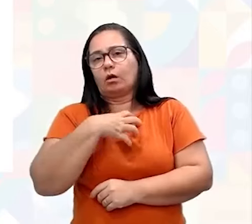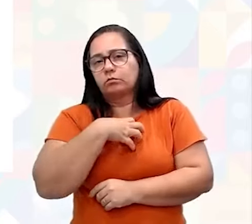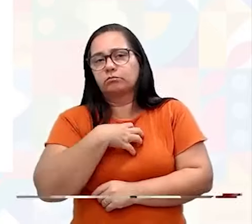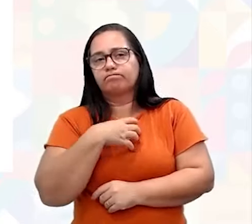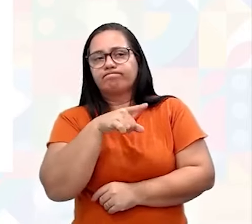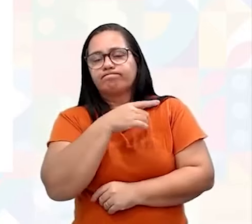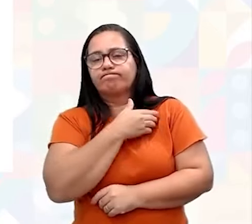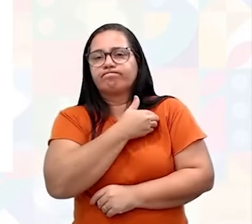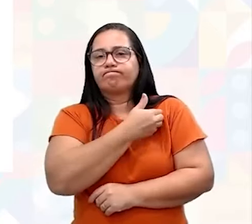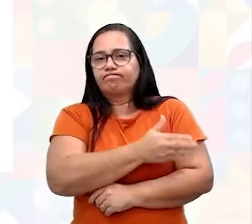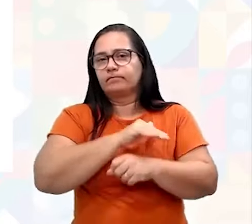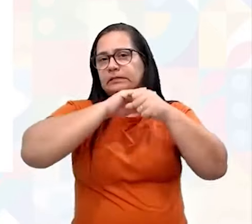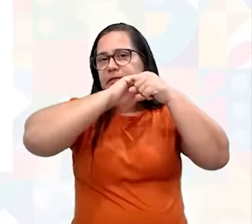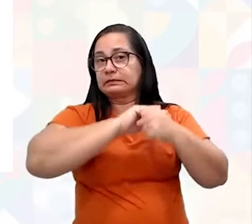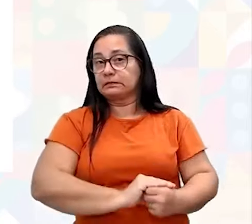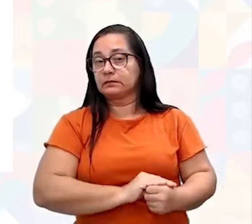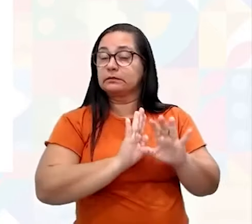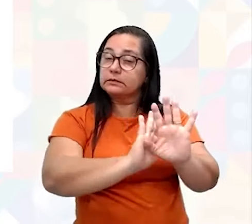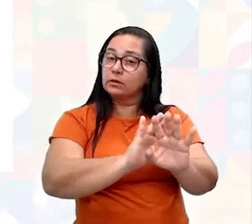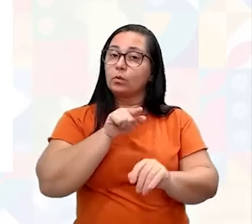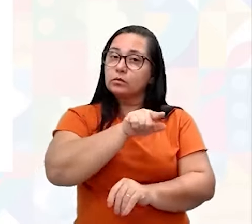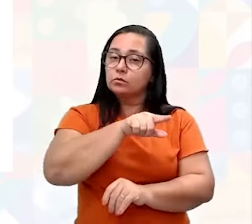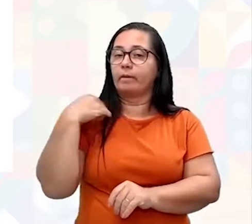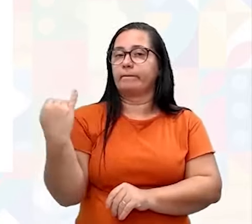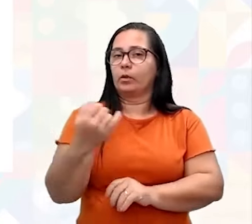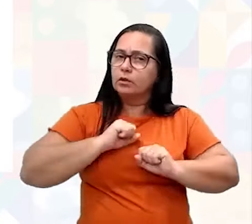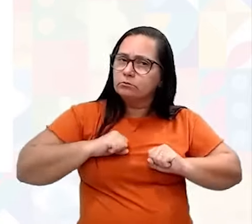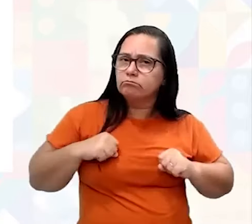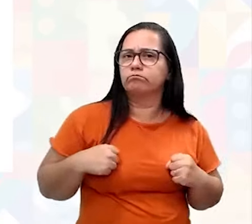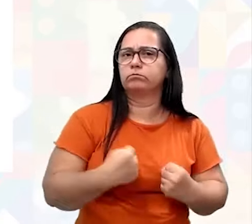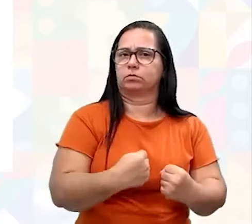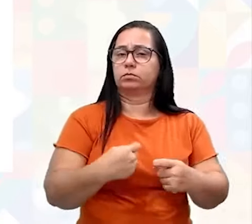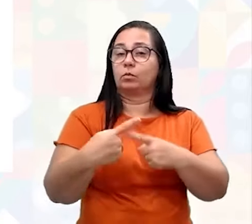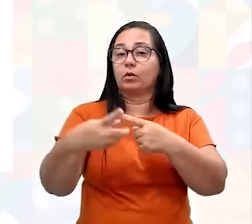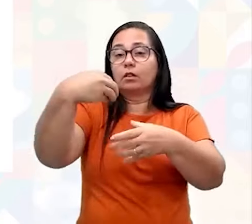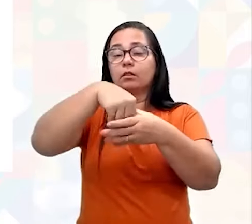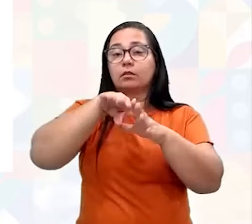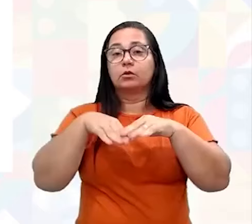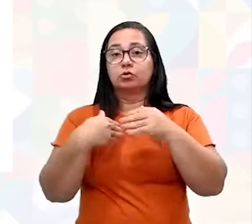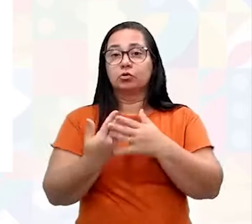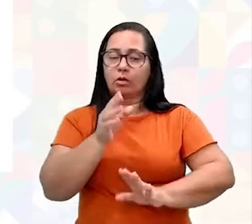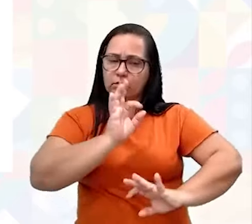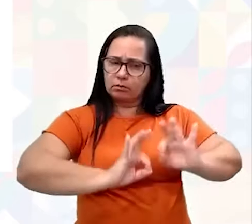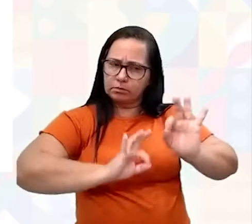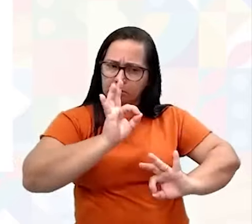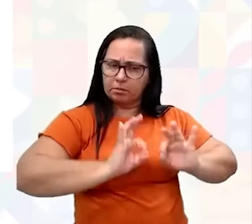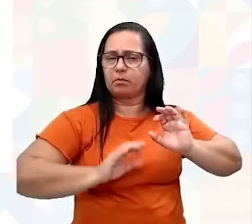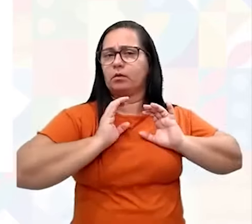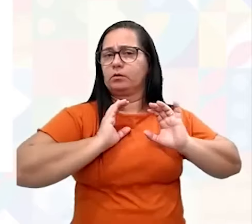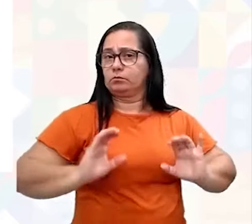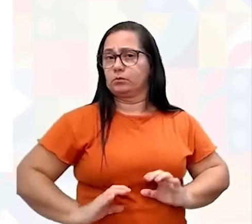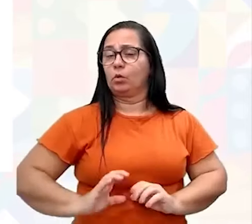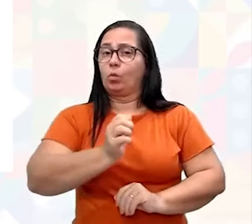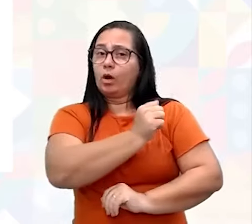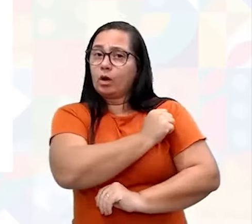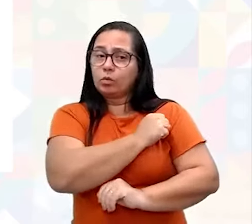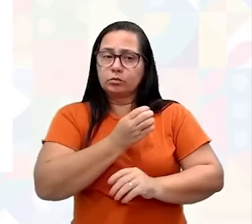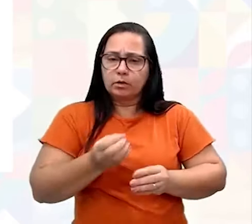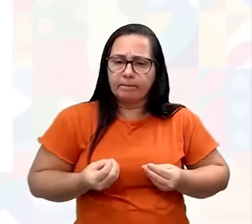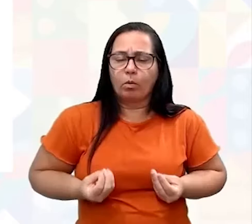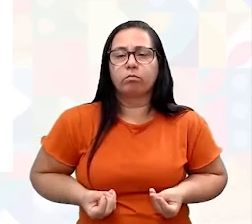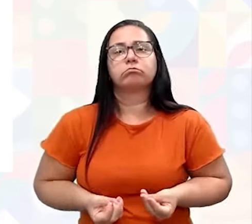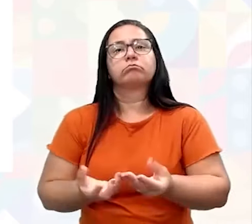preconceituosa. Então isso é muito importante, porque dentro da escola eu estou preparando aquela cidadão, aquele ser para o mundo.